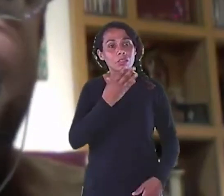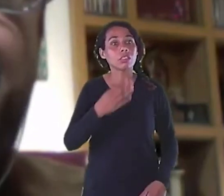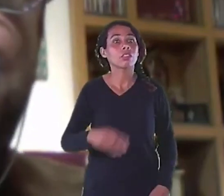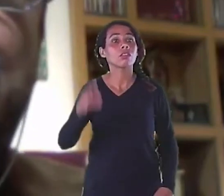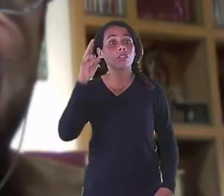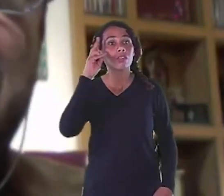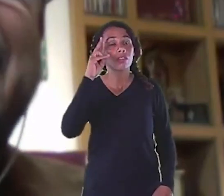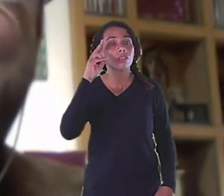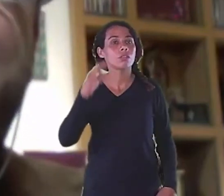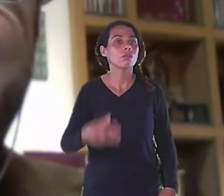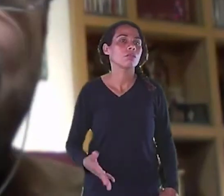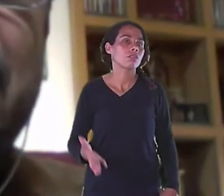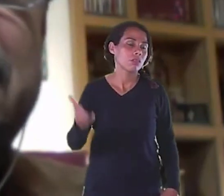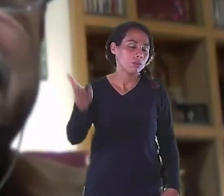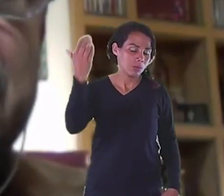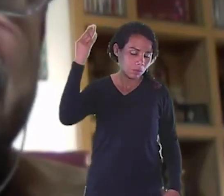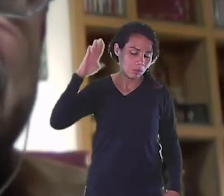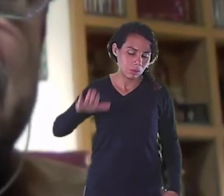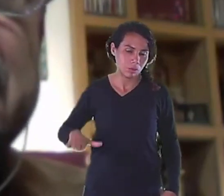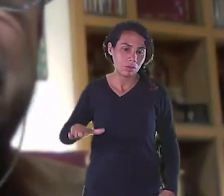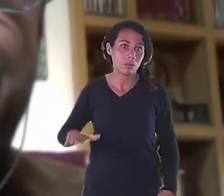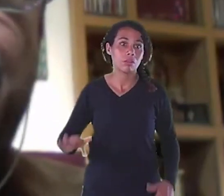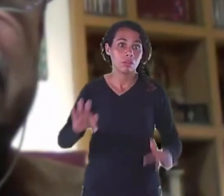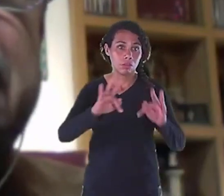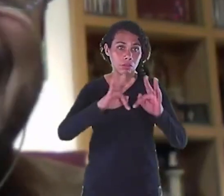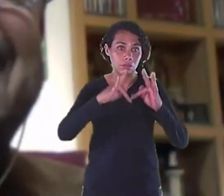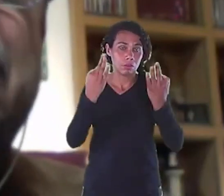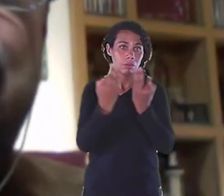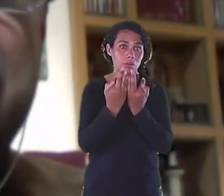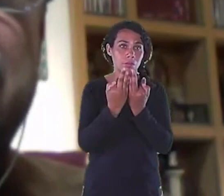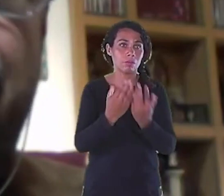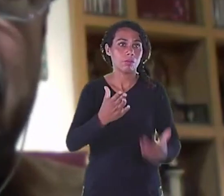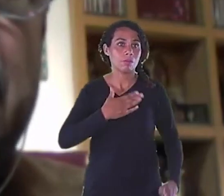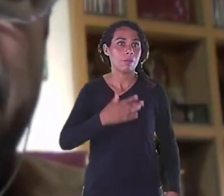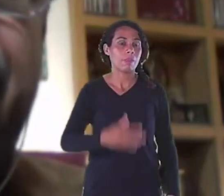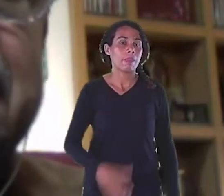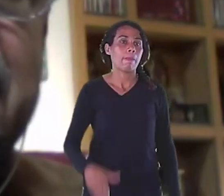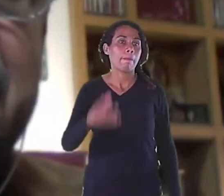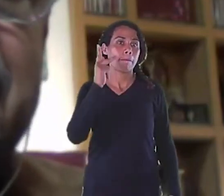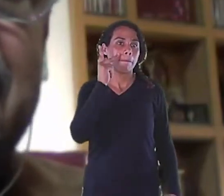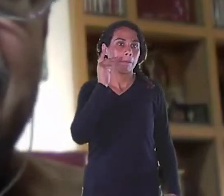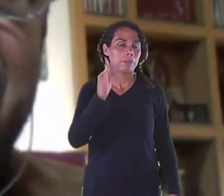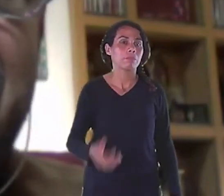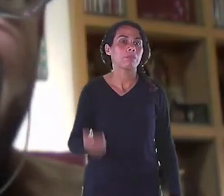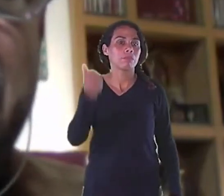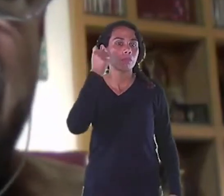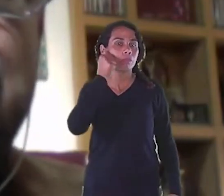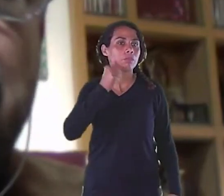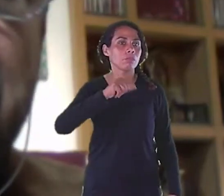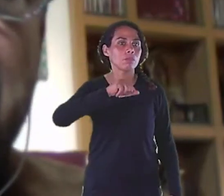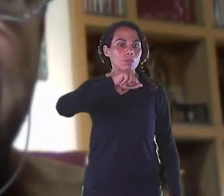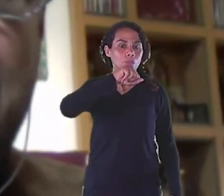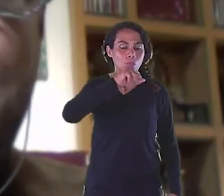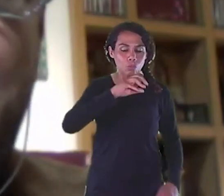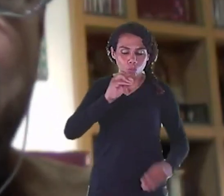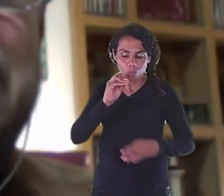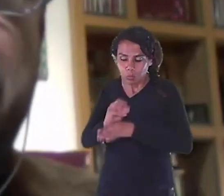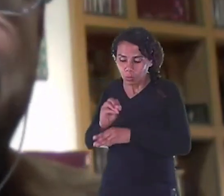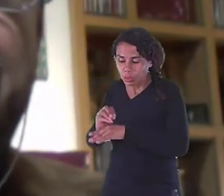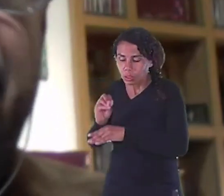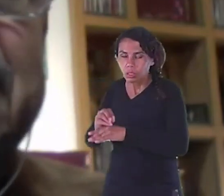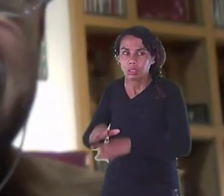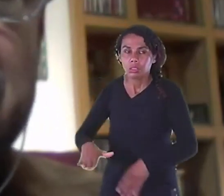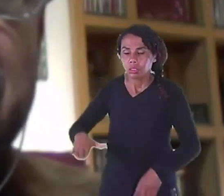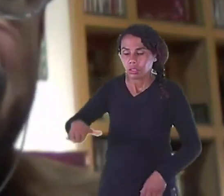sou assim Foi fruto Dessa convivência com eles Se não fosse Essas histórias Que eu vi Na minha infância Em pedra azul Com